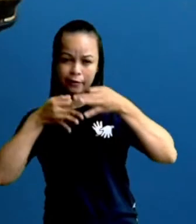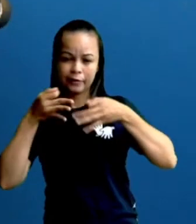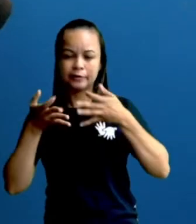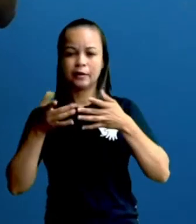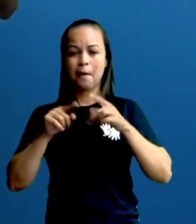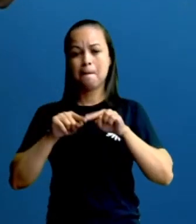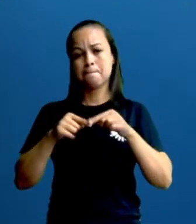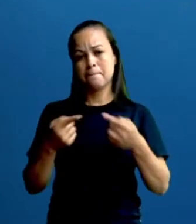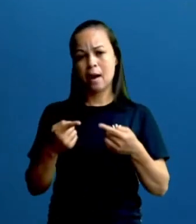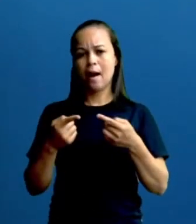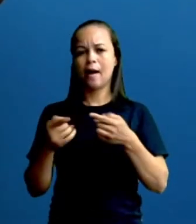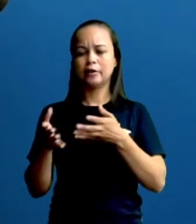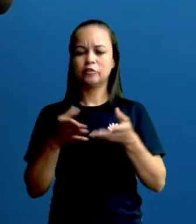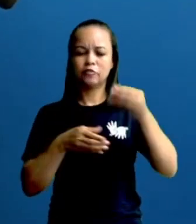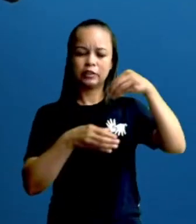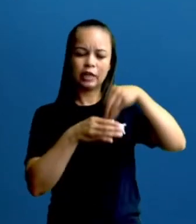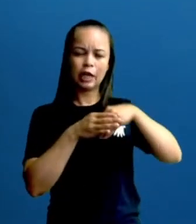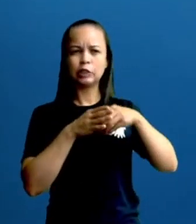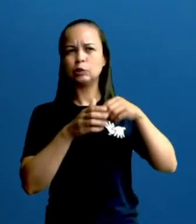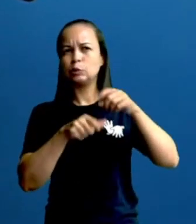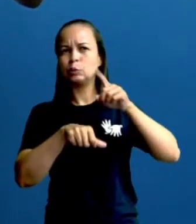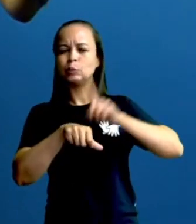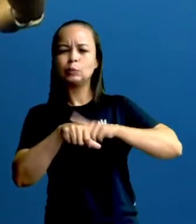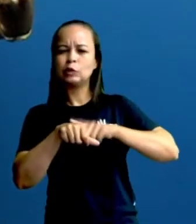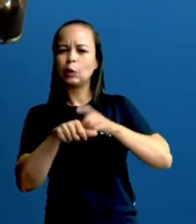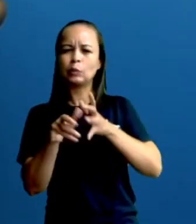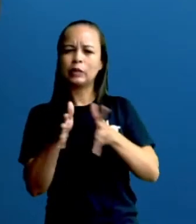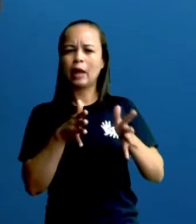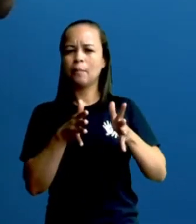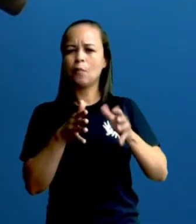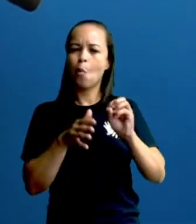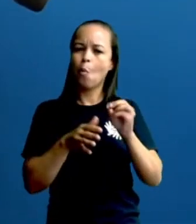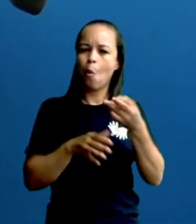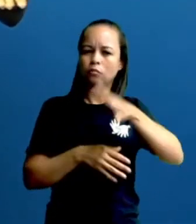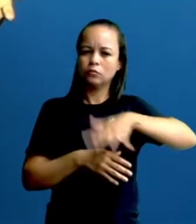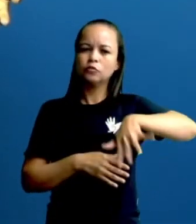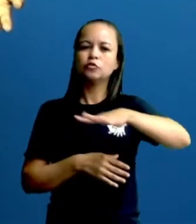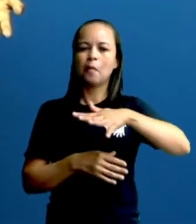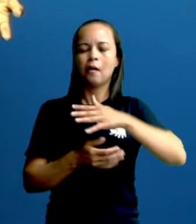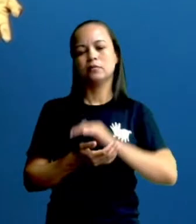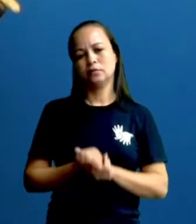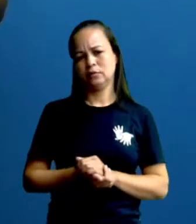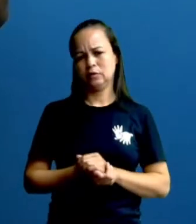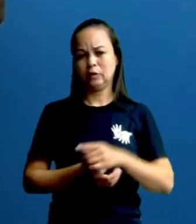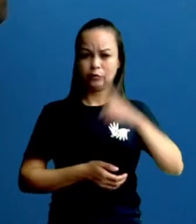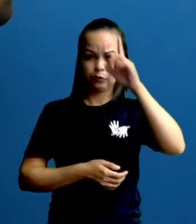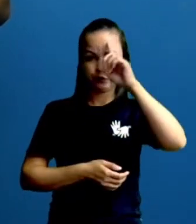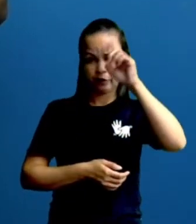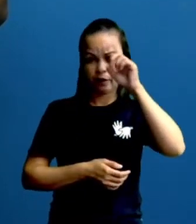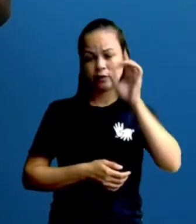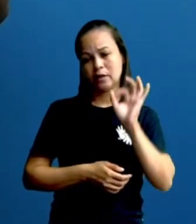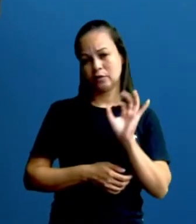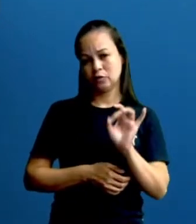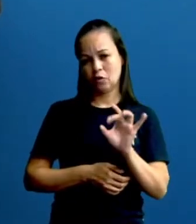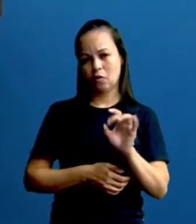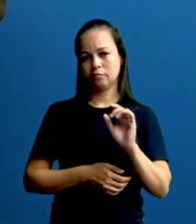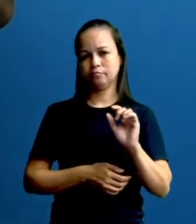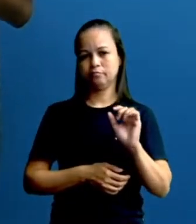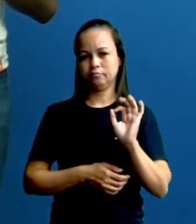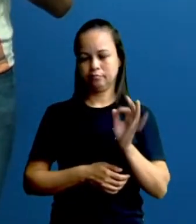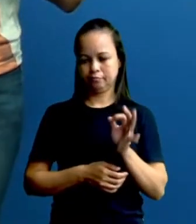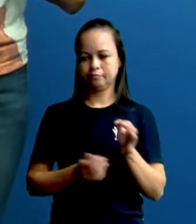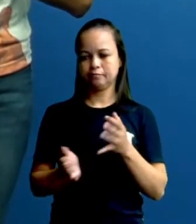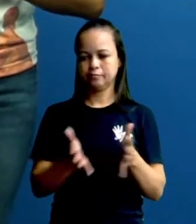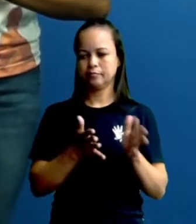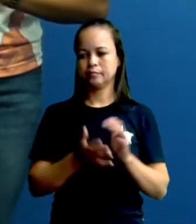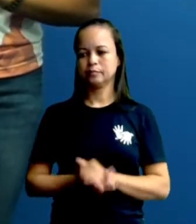necessariamente foi dentro de um tempo ou de um espaço. Qual a situação rotineira? Certo? Agora